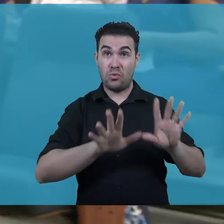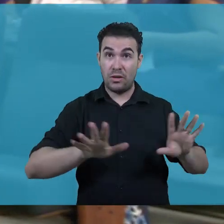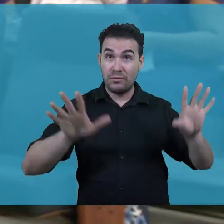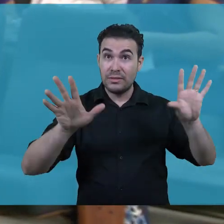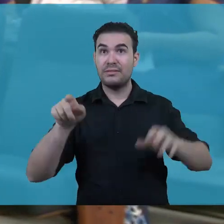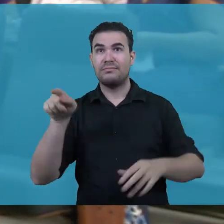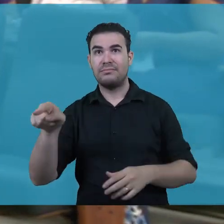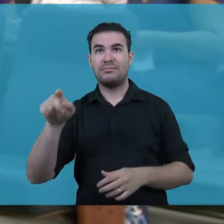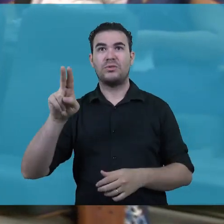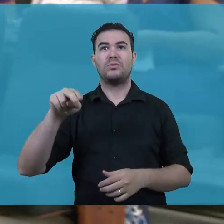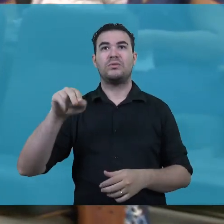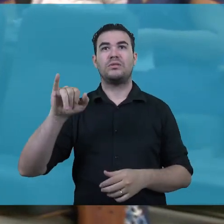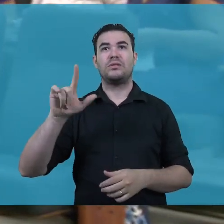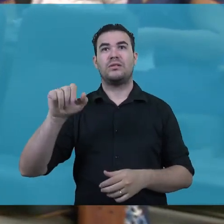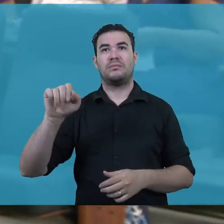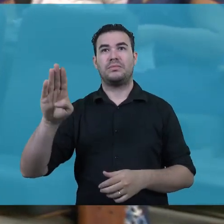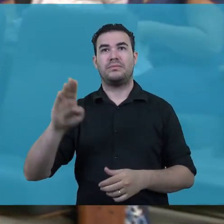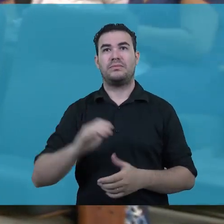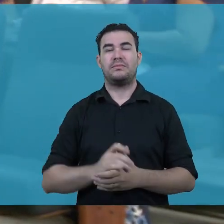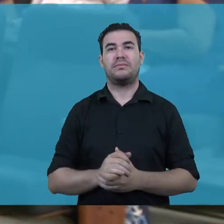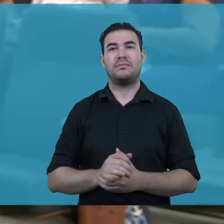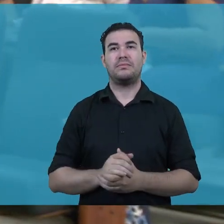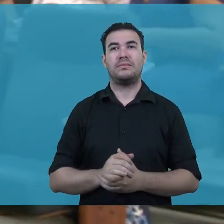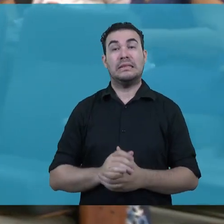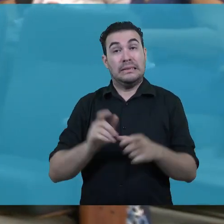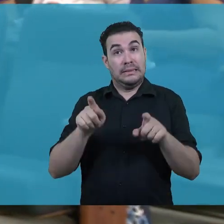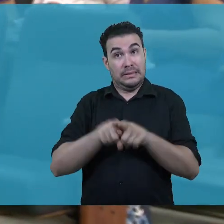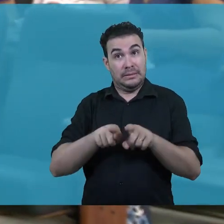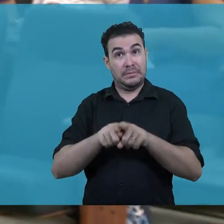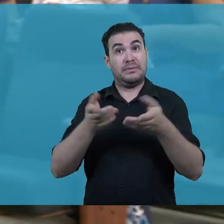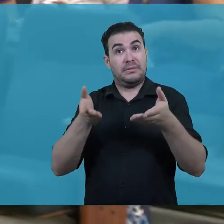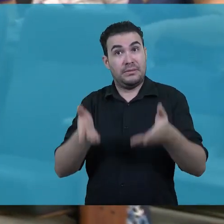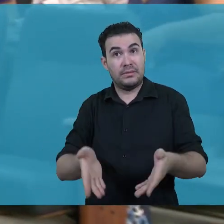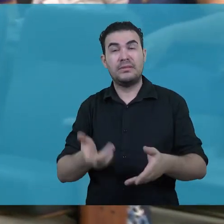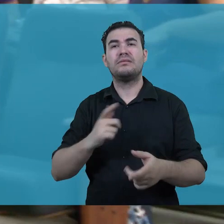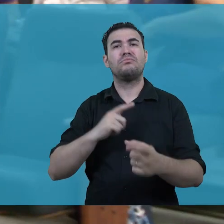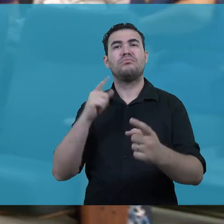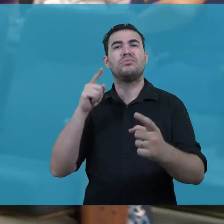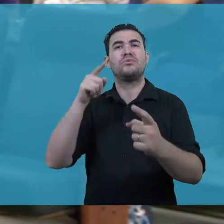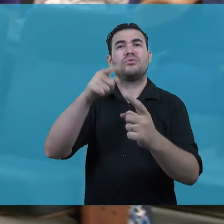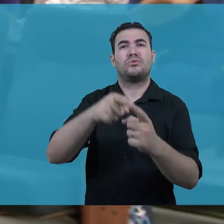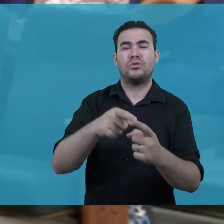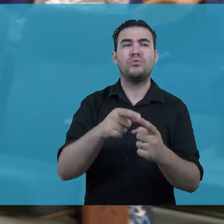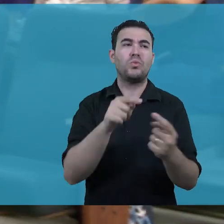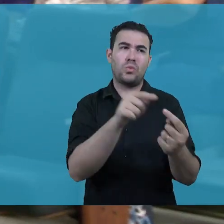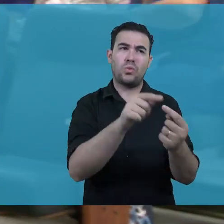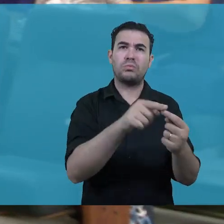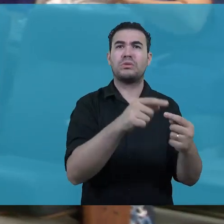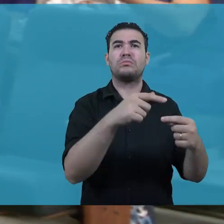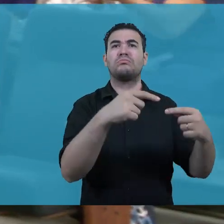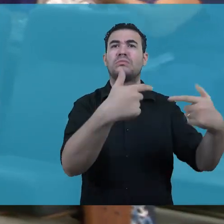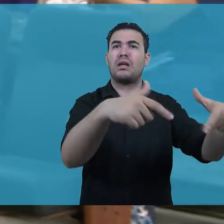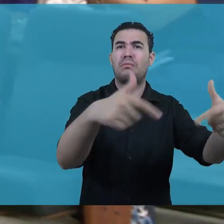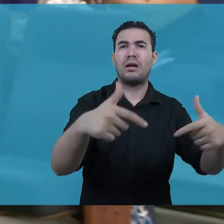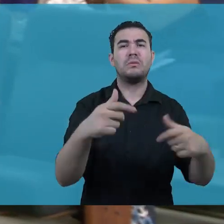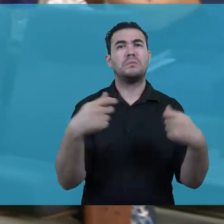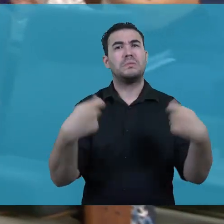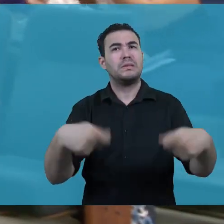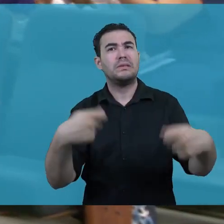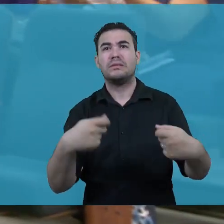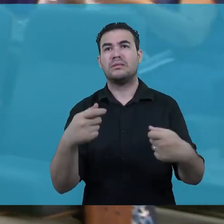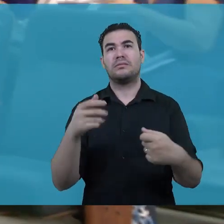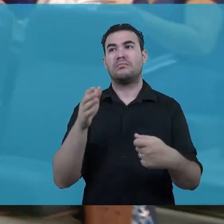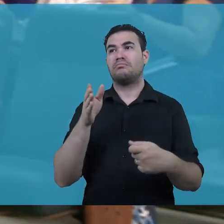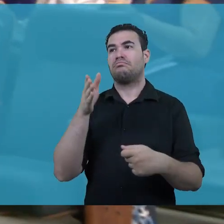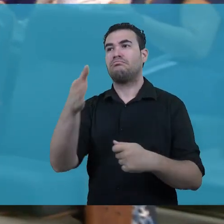atendendo a uma outra demanda que pulsa muito a partir do mundo do trabalho e também da formação para a sociologia no ensino médio,